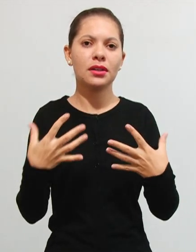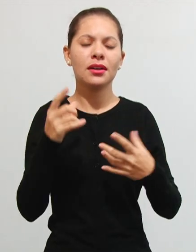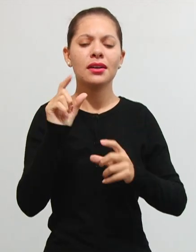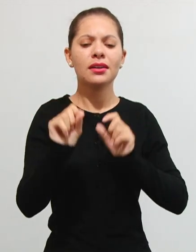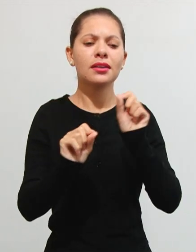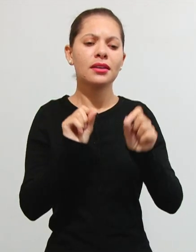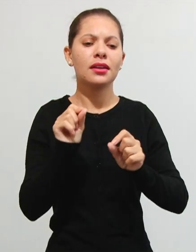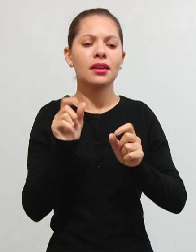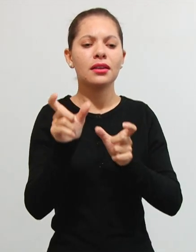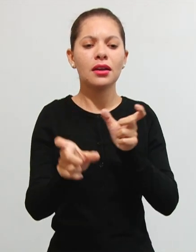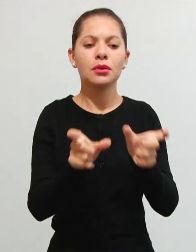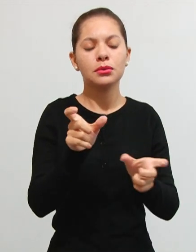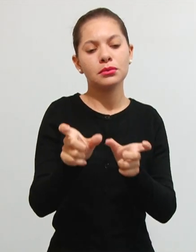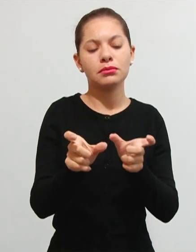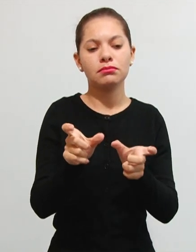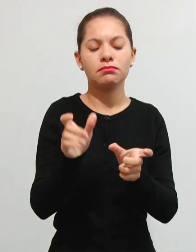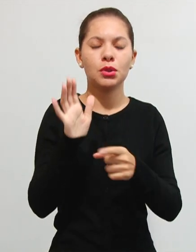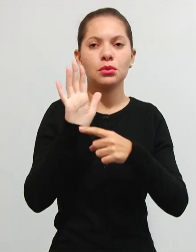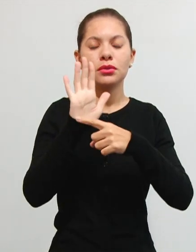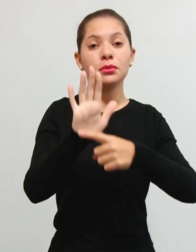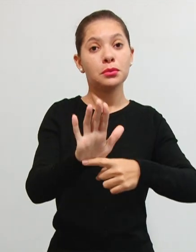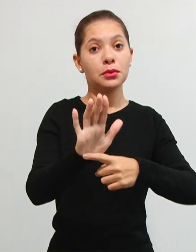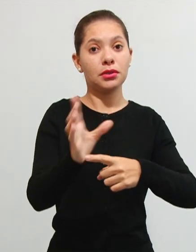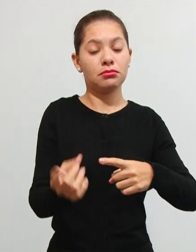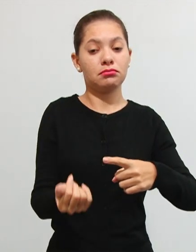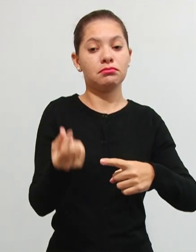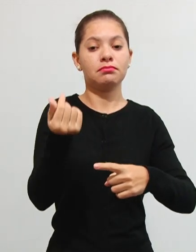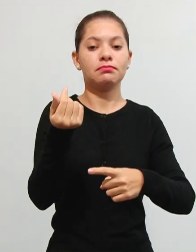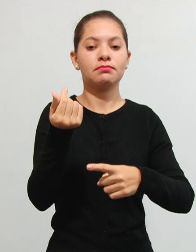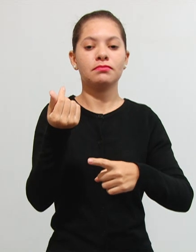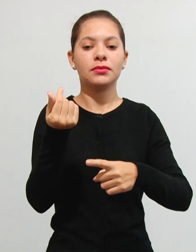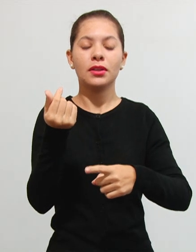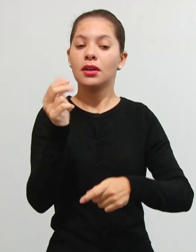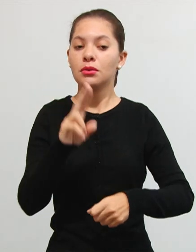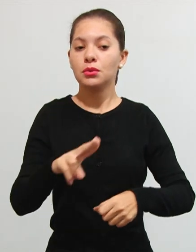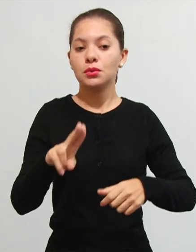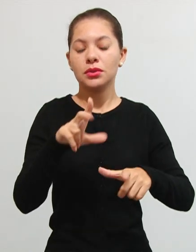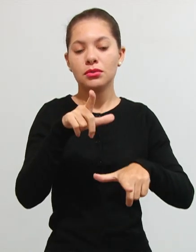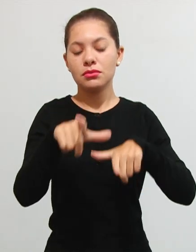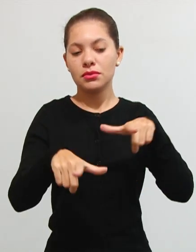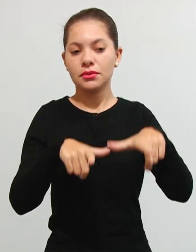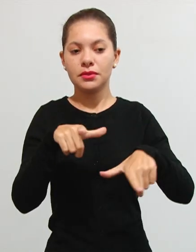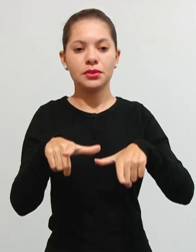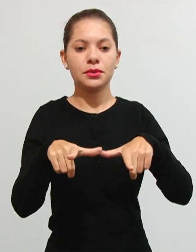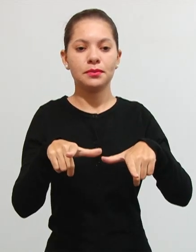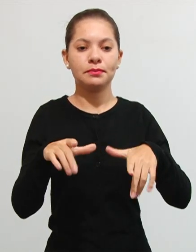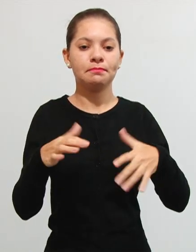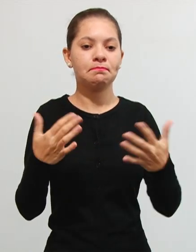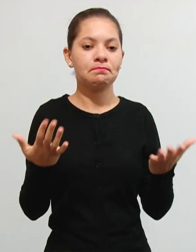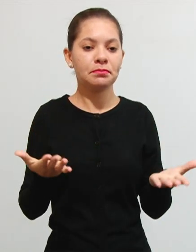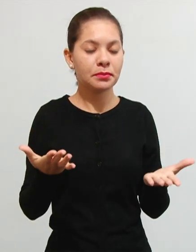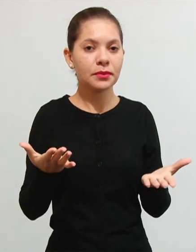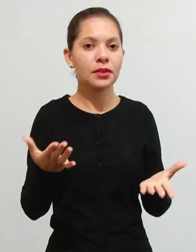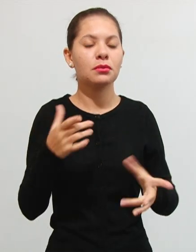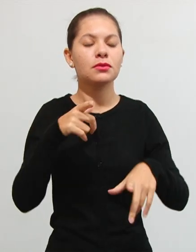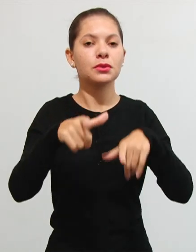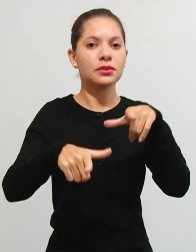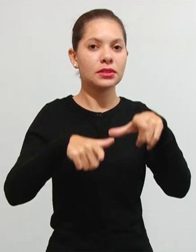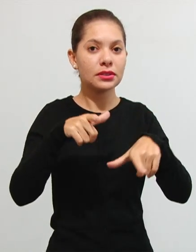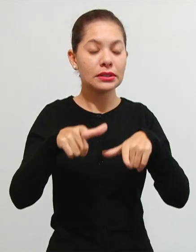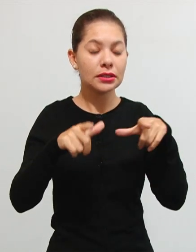é o contribuinte que está ali usufruindo do serviço. Ou seja, são serviços